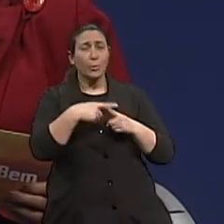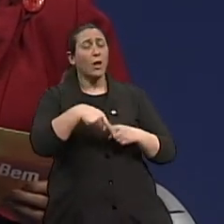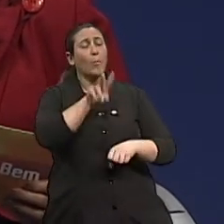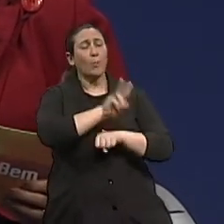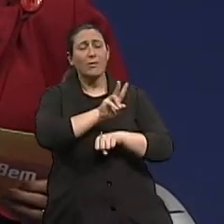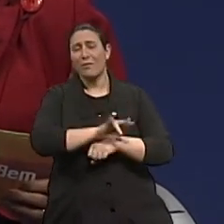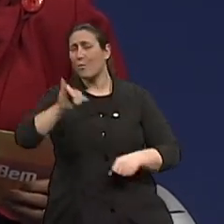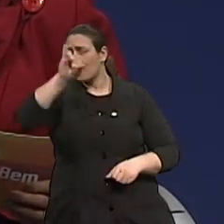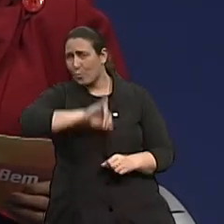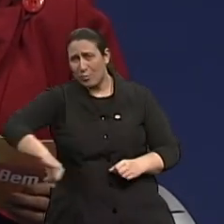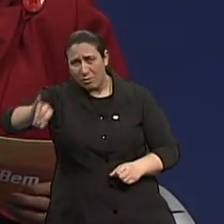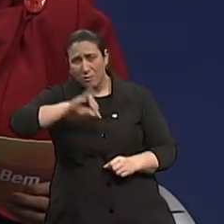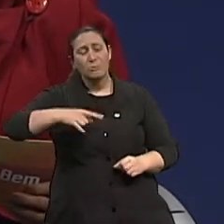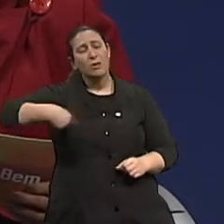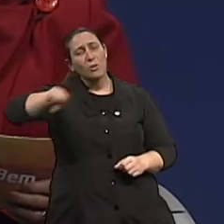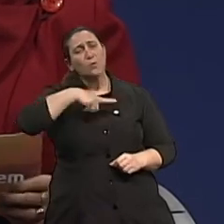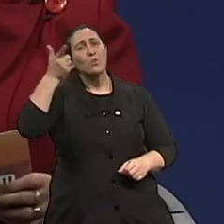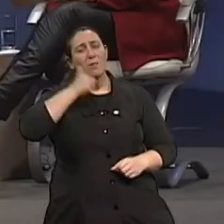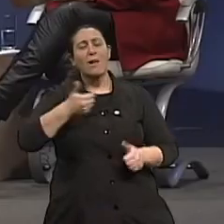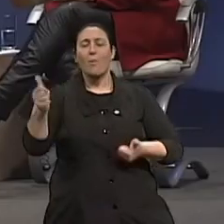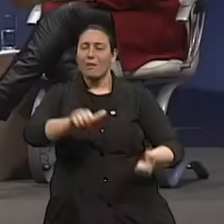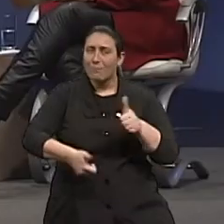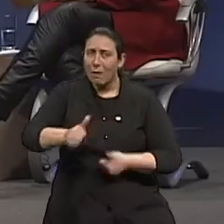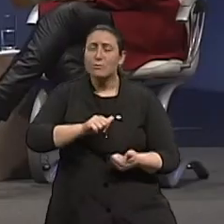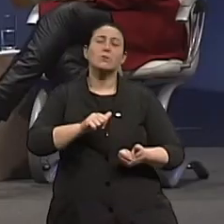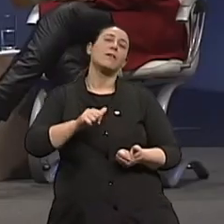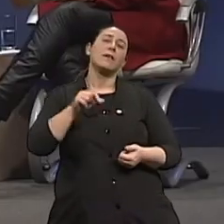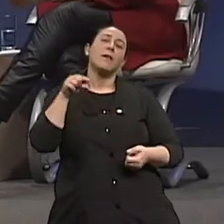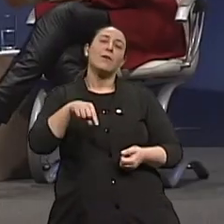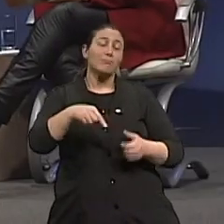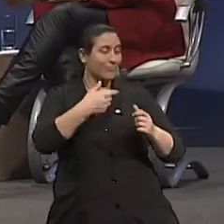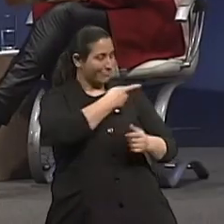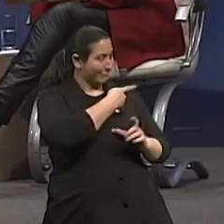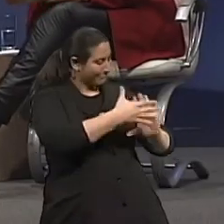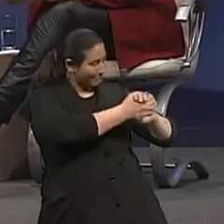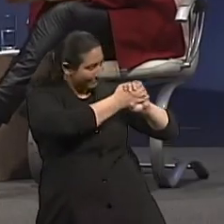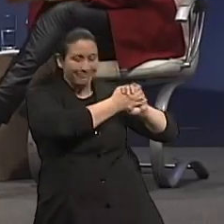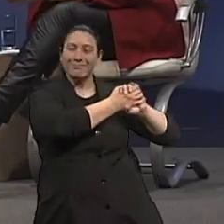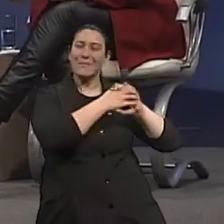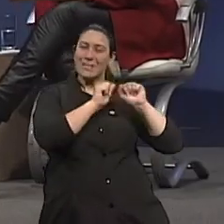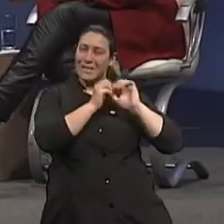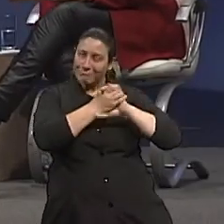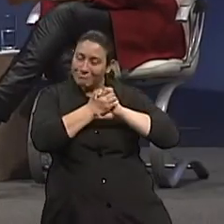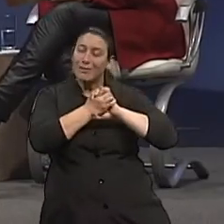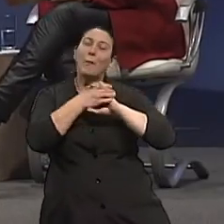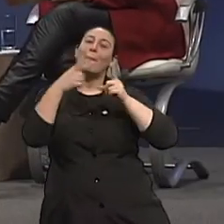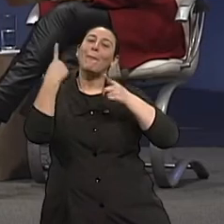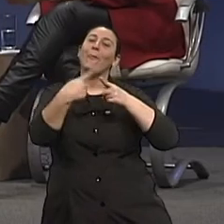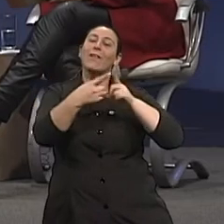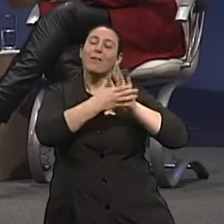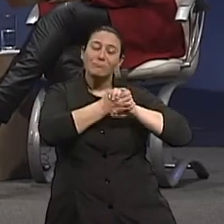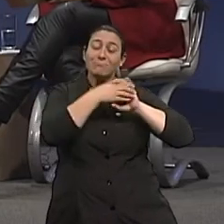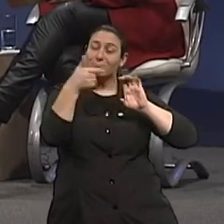fundamental para que a gente tenha mais vida com mais qualidade. Vamos terminar o programa aqui de mãos dadas. Me dê essa mão aqui, porque assim,